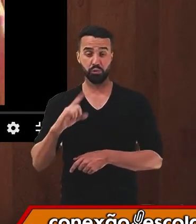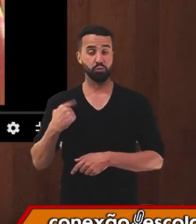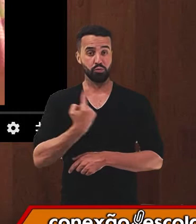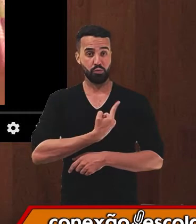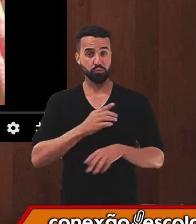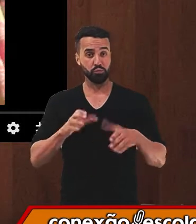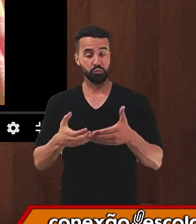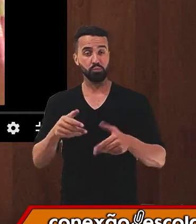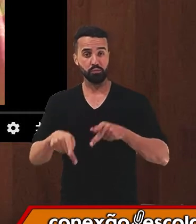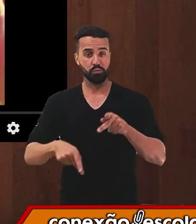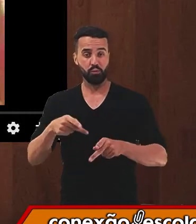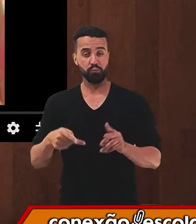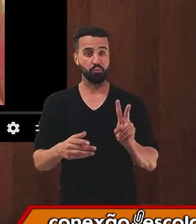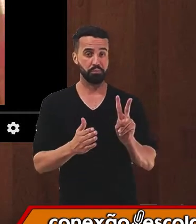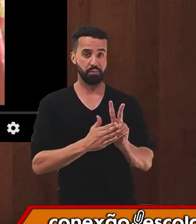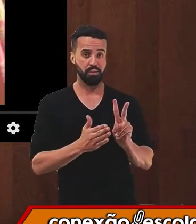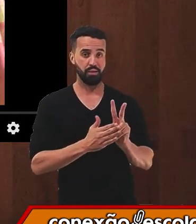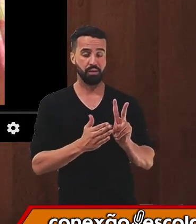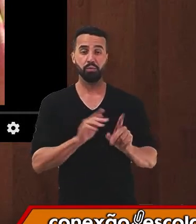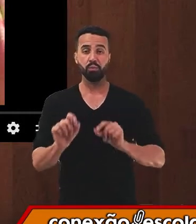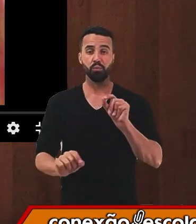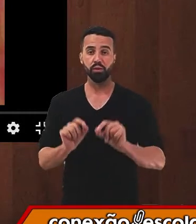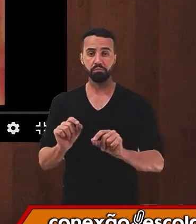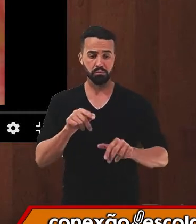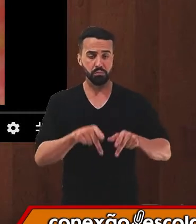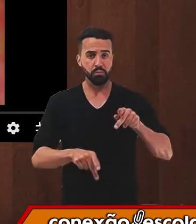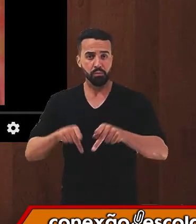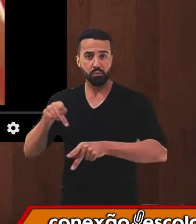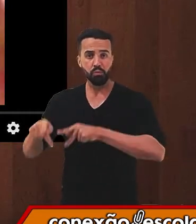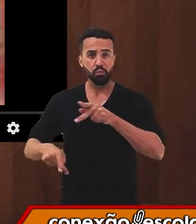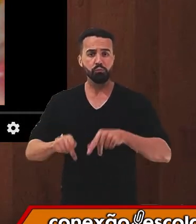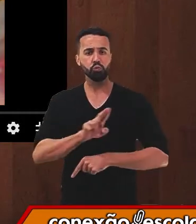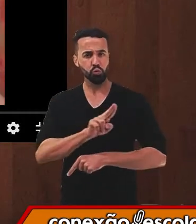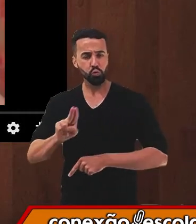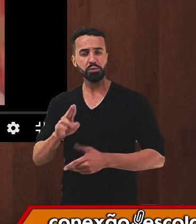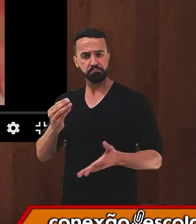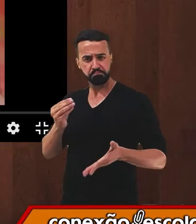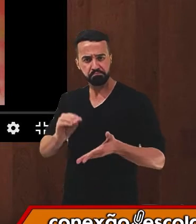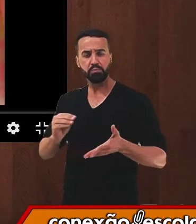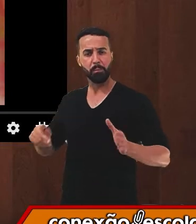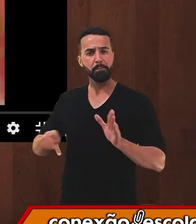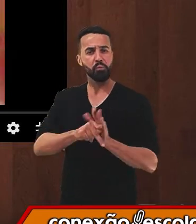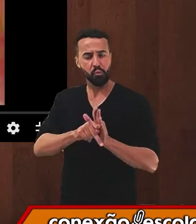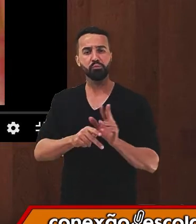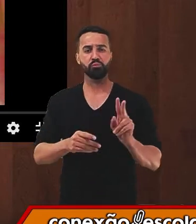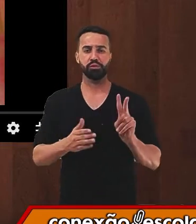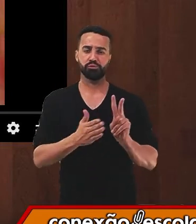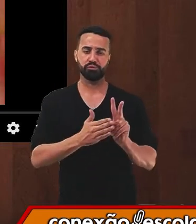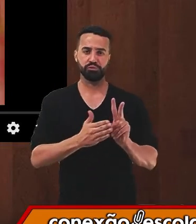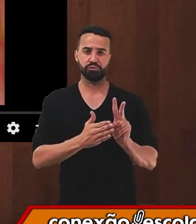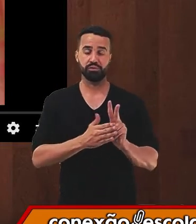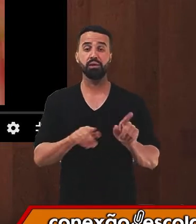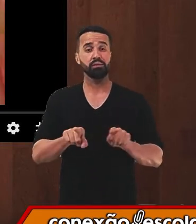originários, tenhamos o nome do nosso povo, o nosso nome indígena e também o